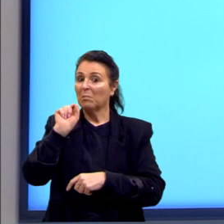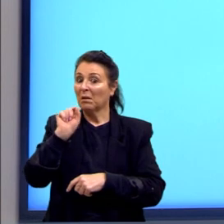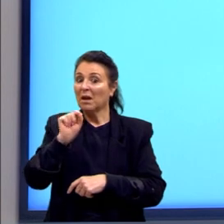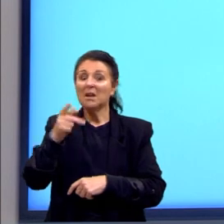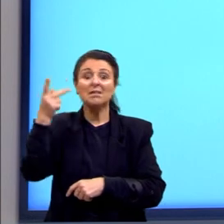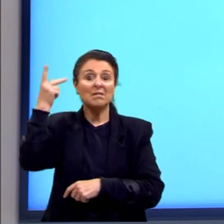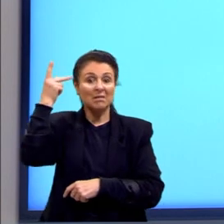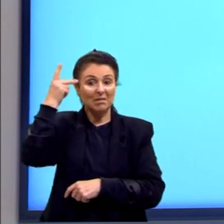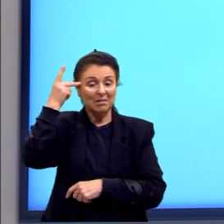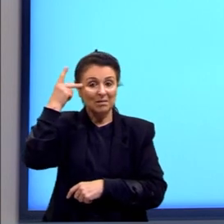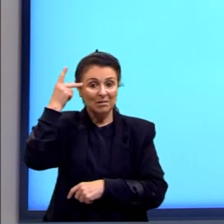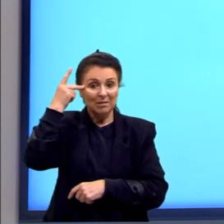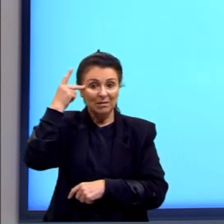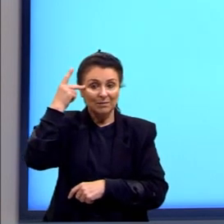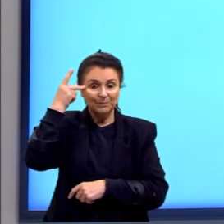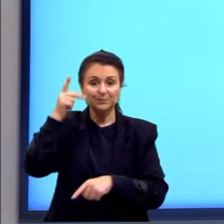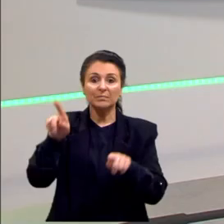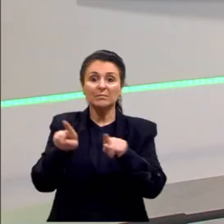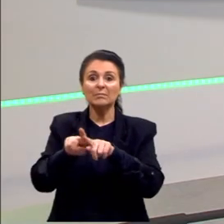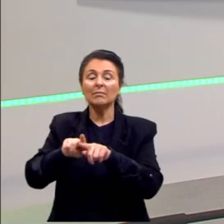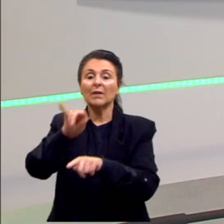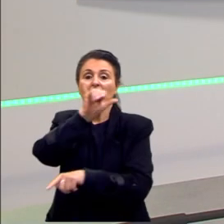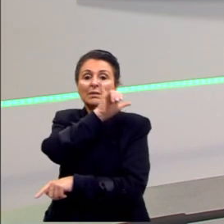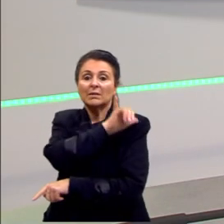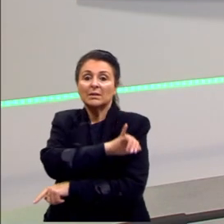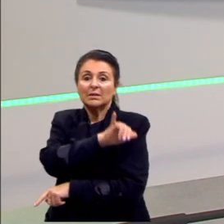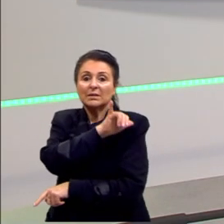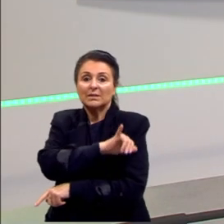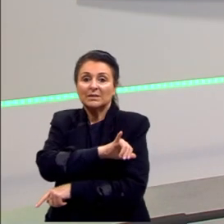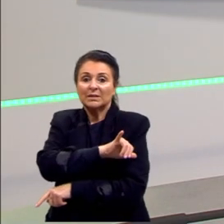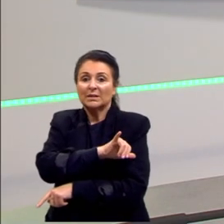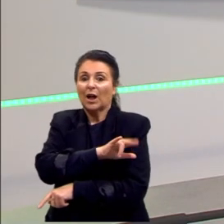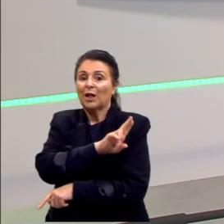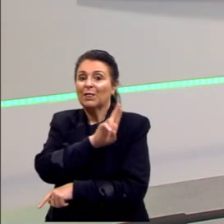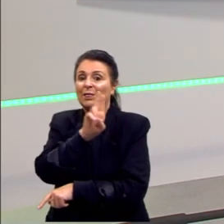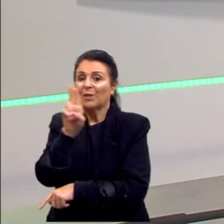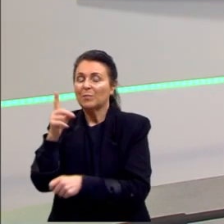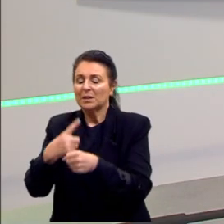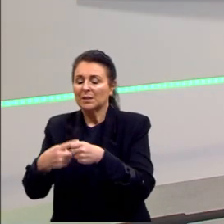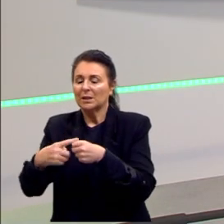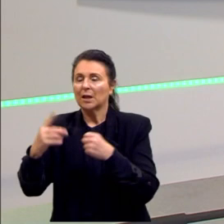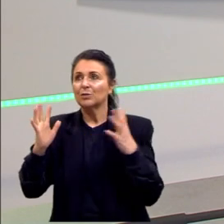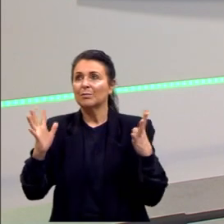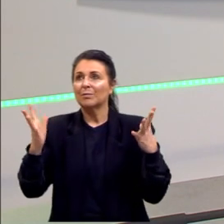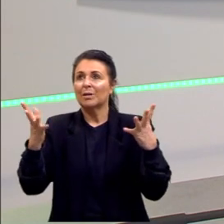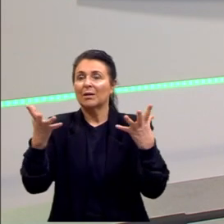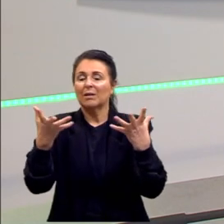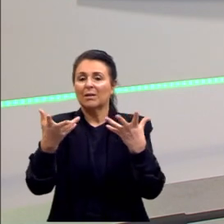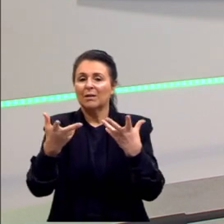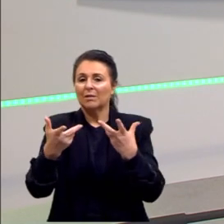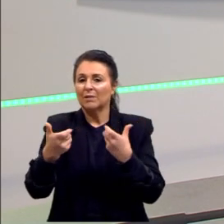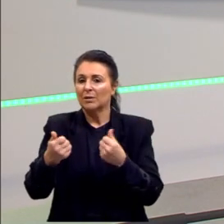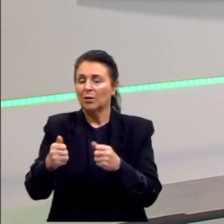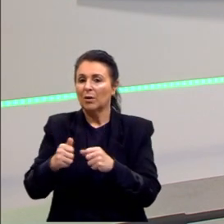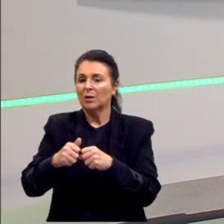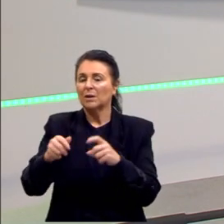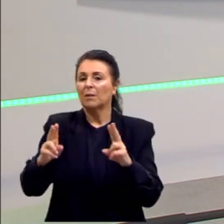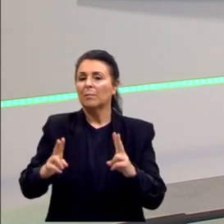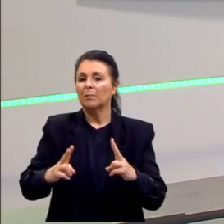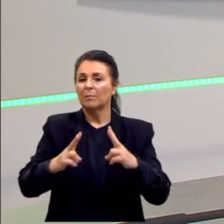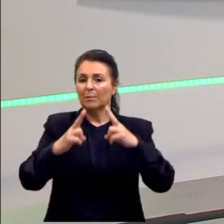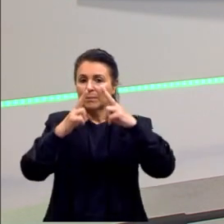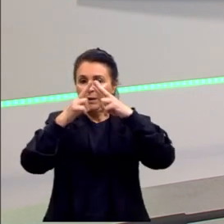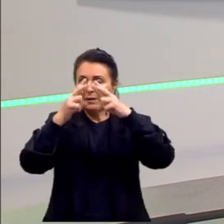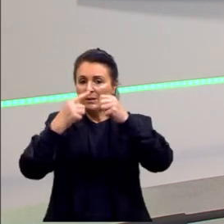Paulo. Assim como o Rio de Janeiro é chamado de Cidade Maravilhosa. Como Paris é chamada